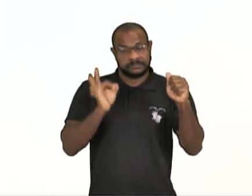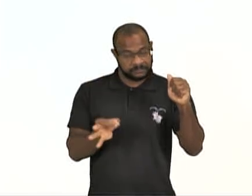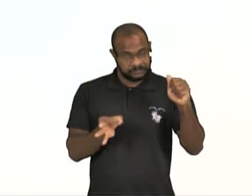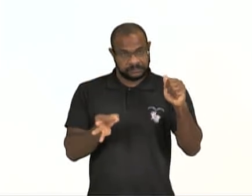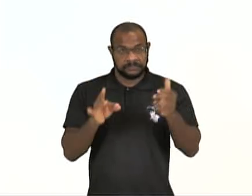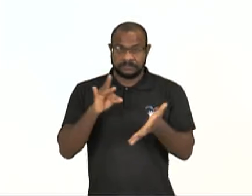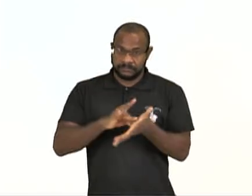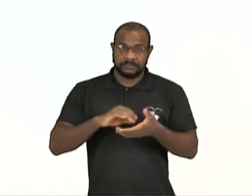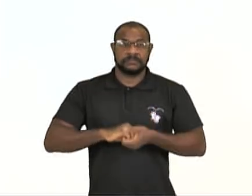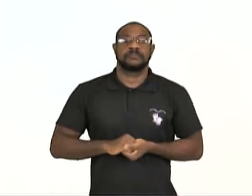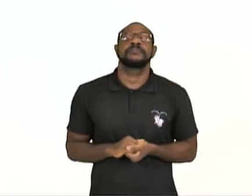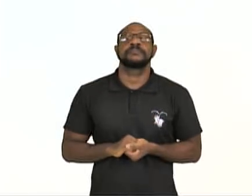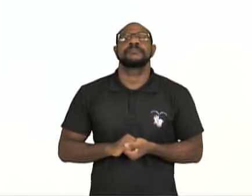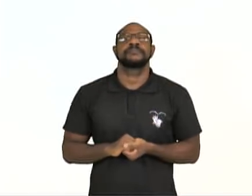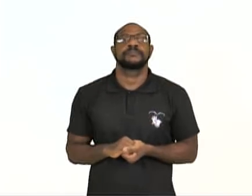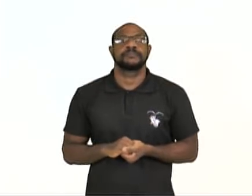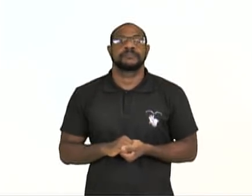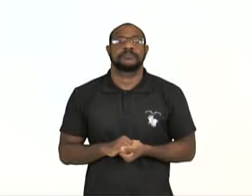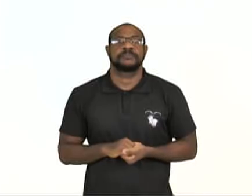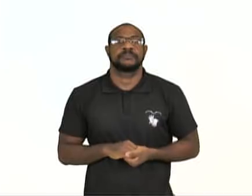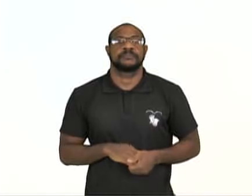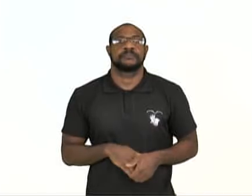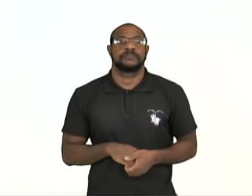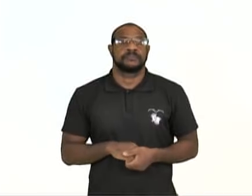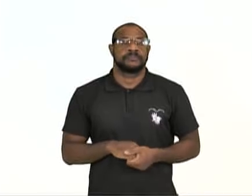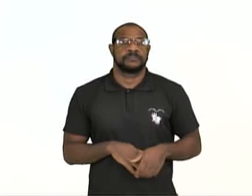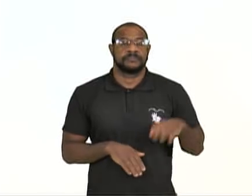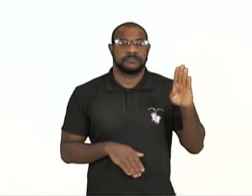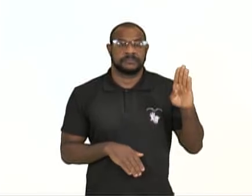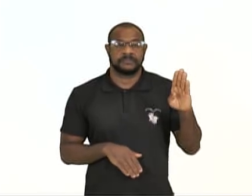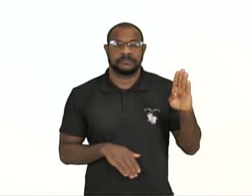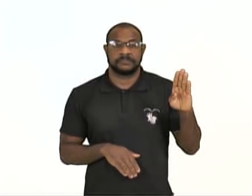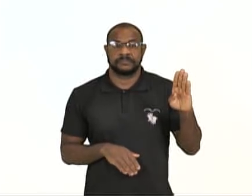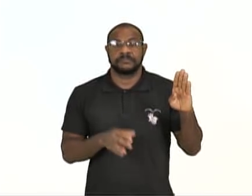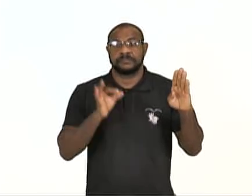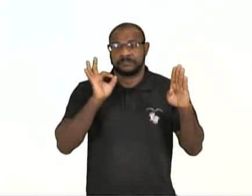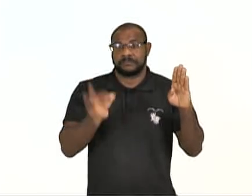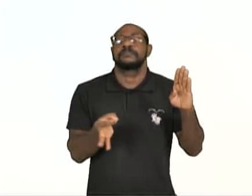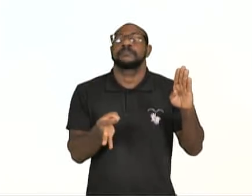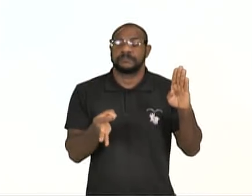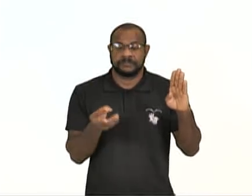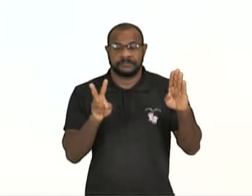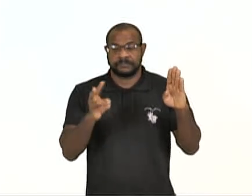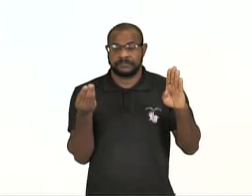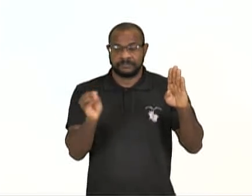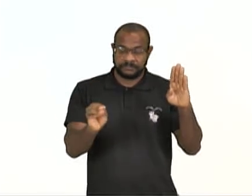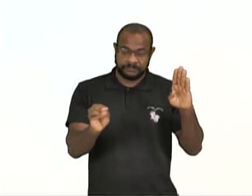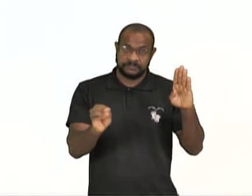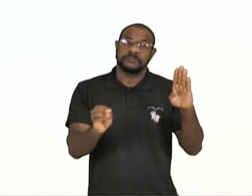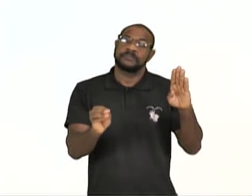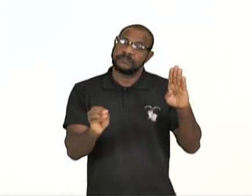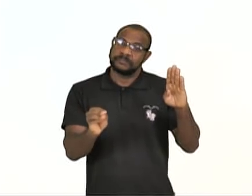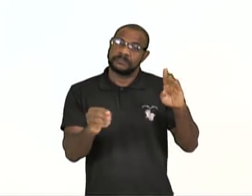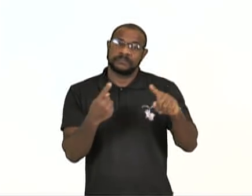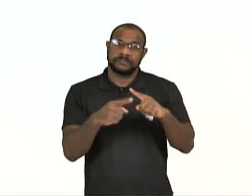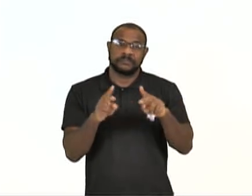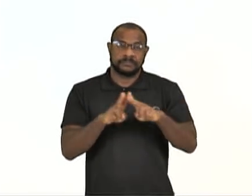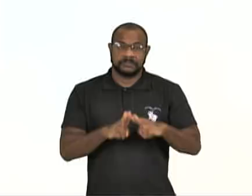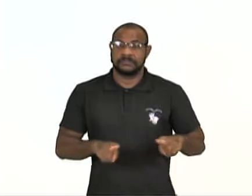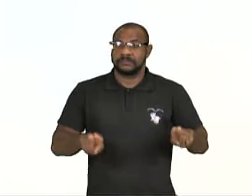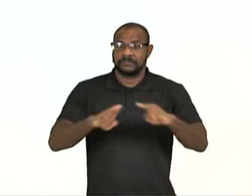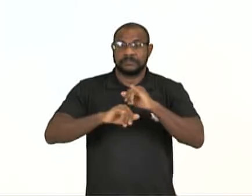a gente já conversou, tá? Letra B, também é verdadeira, porque a ONU, certo,